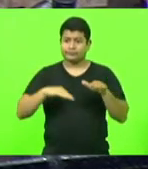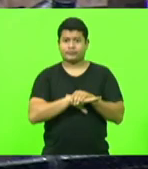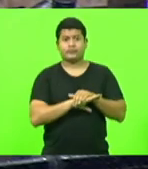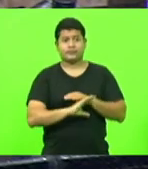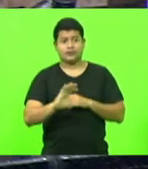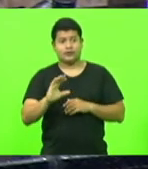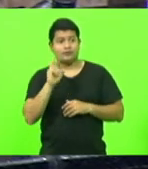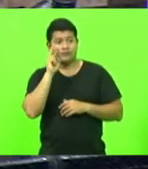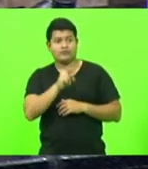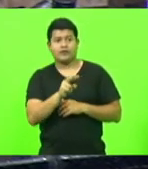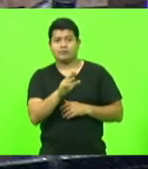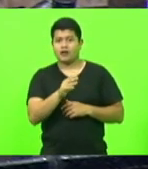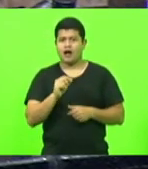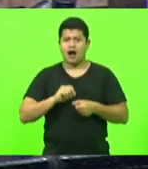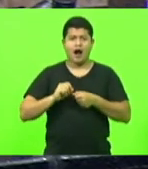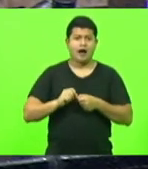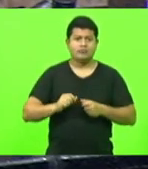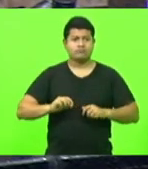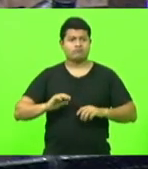porque infelizmente